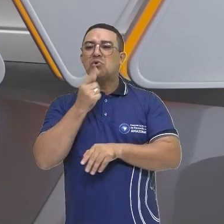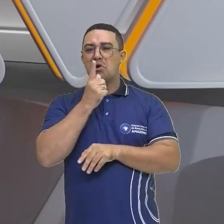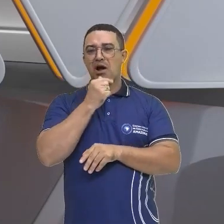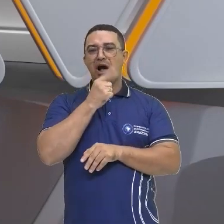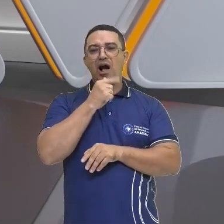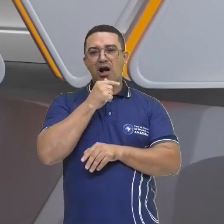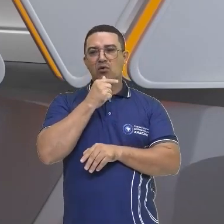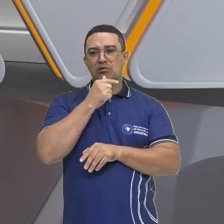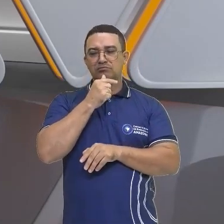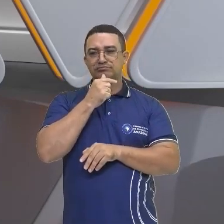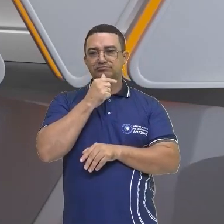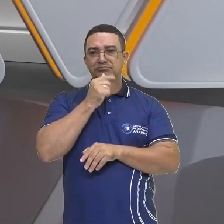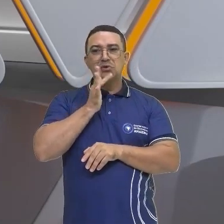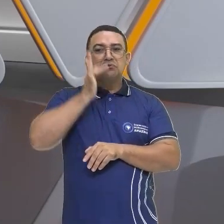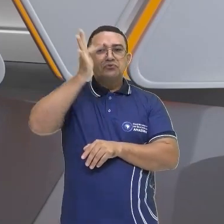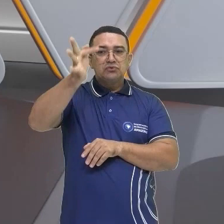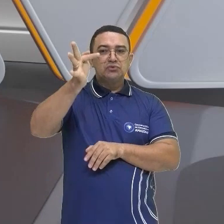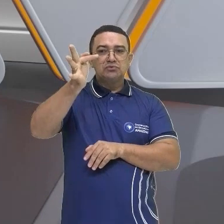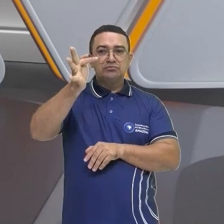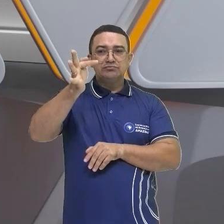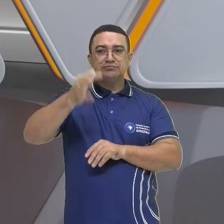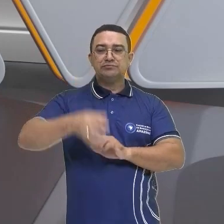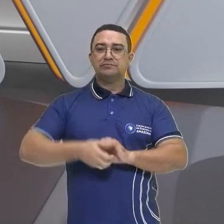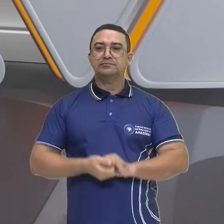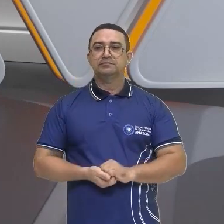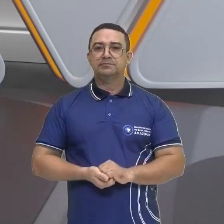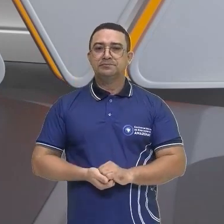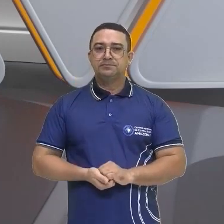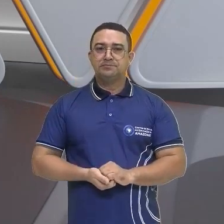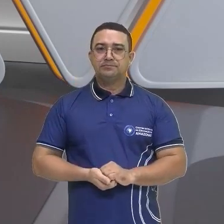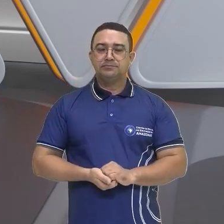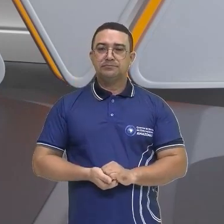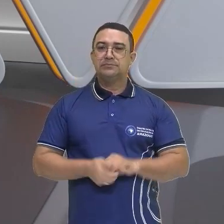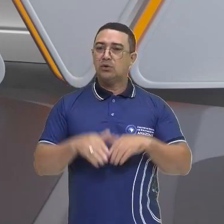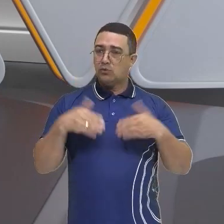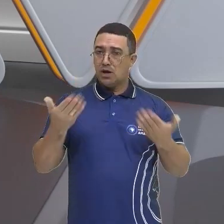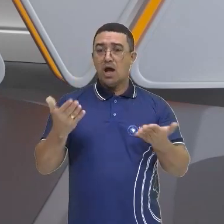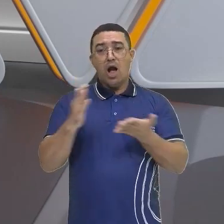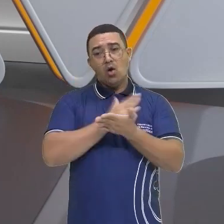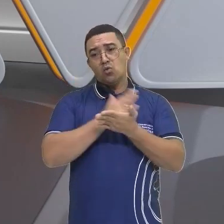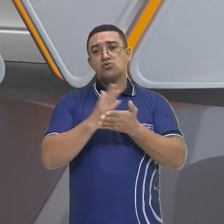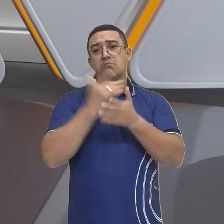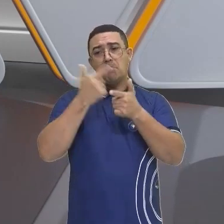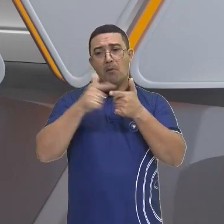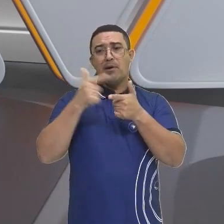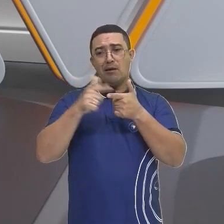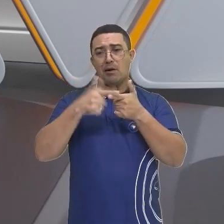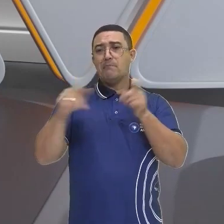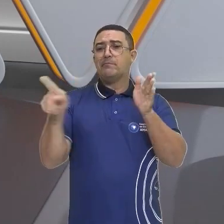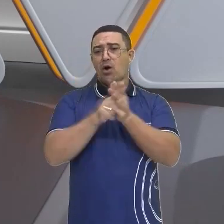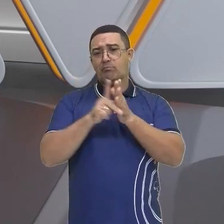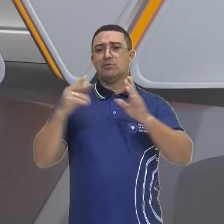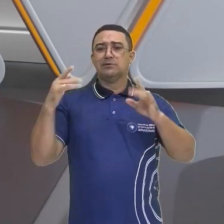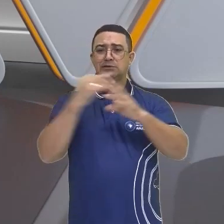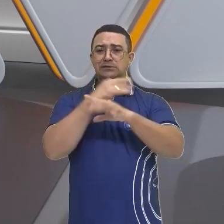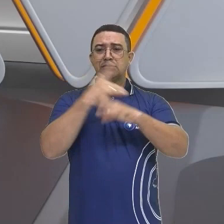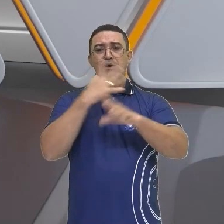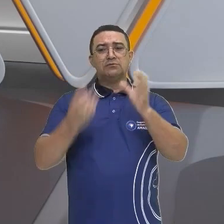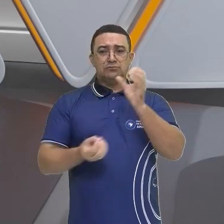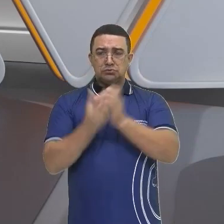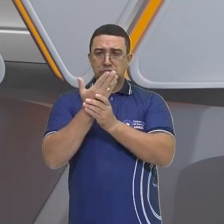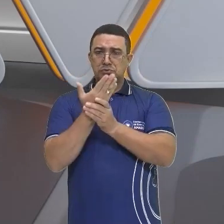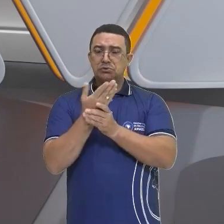contaminando ali o lençol freático dessas regiões, né? Então, esses são alguns dos problemas urbanos aí que podem